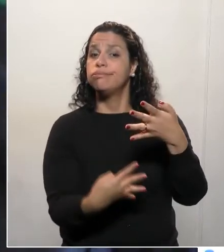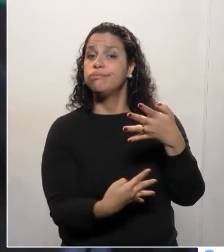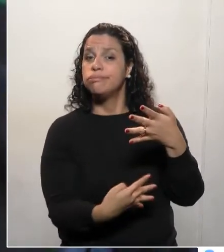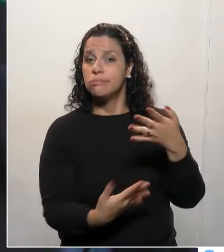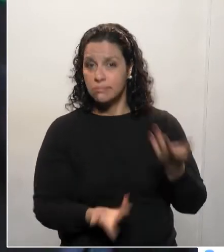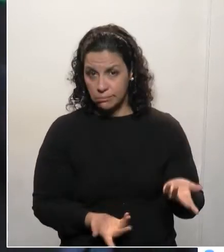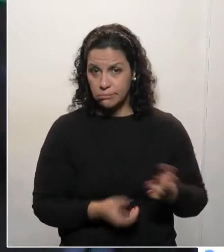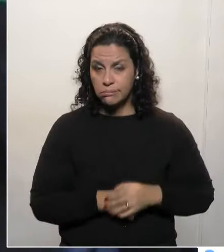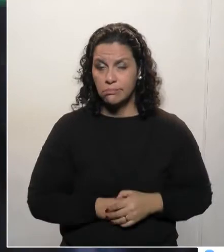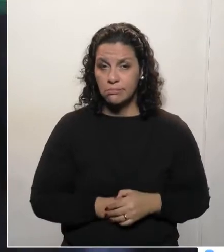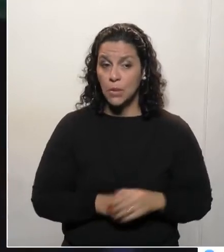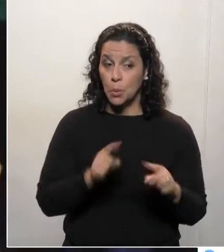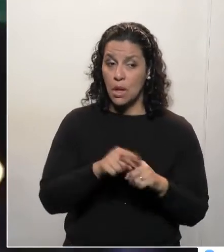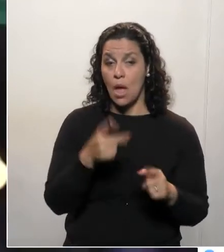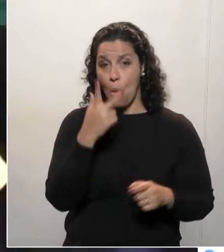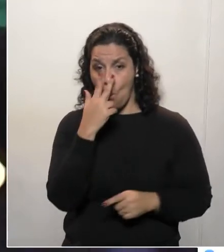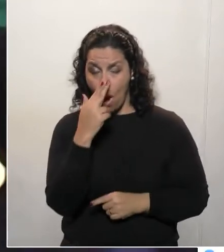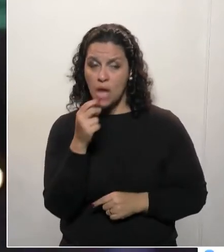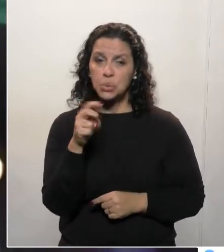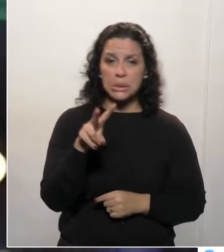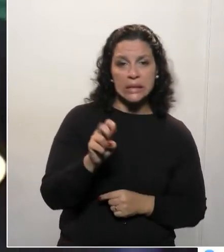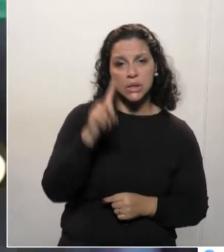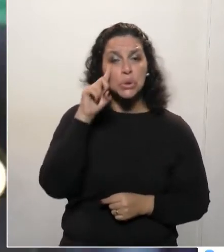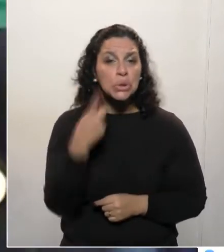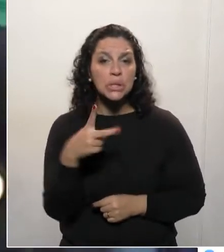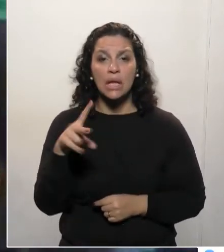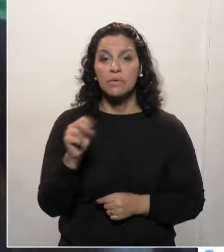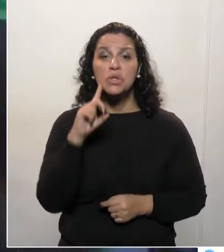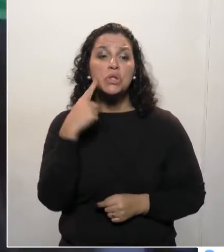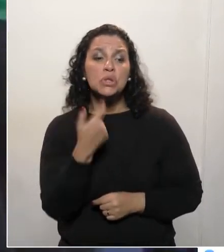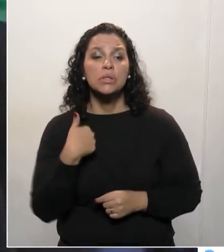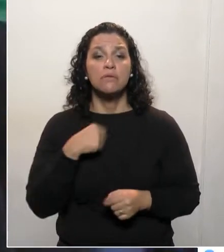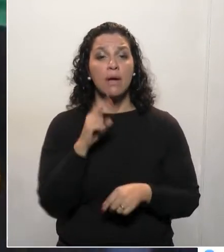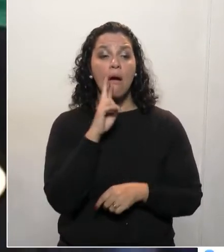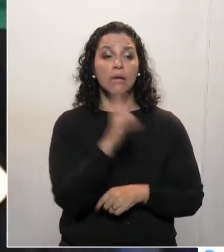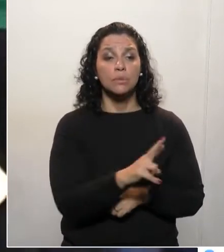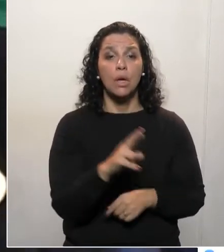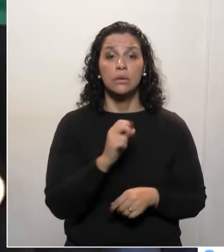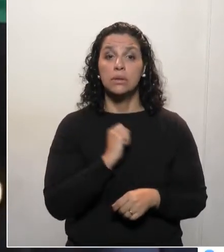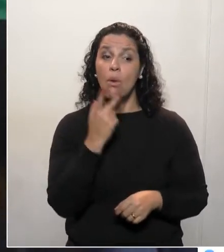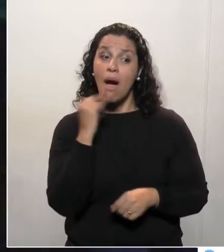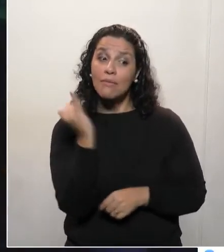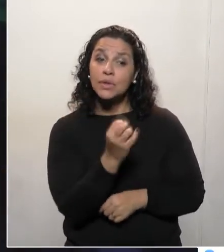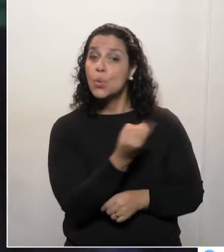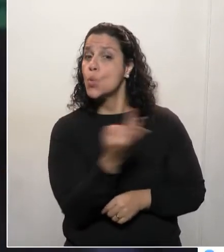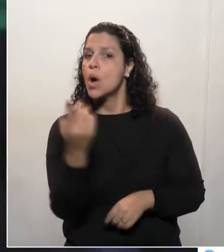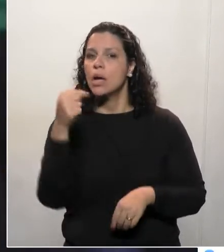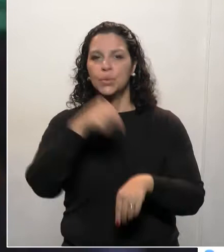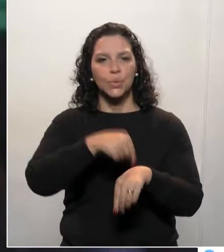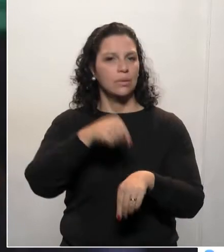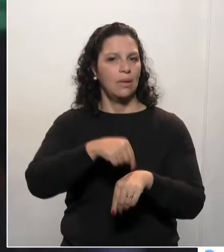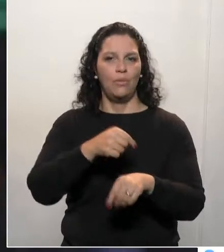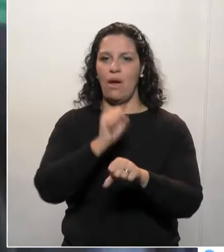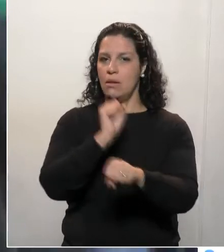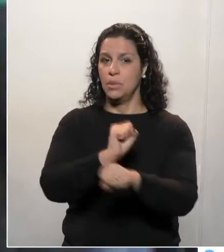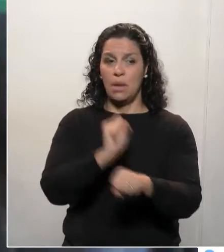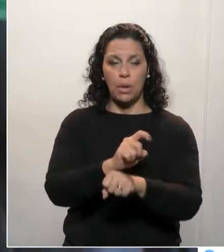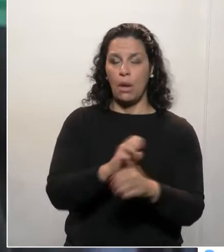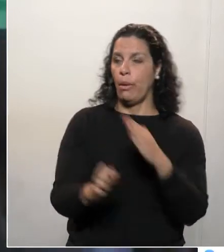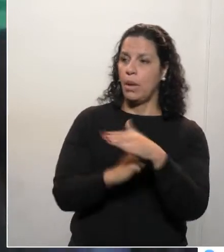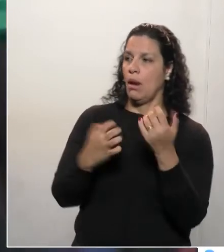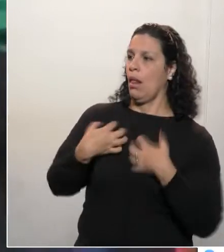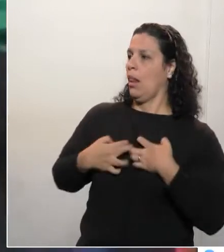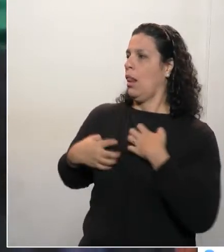provavelmente daqui 15 dias ou dá uma data, alguma coisa nesse sentido porque o empresário não fica no escuro,